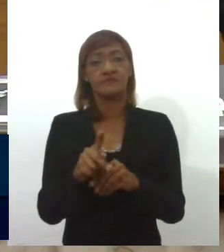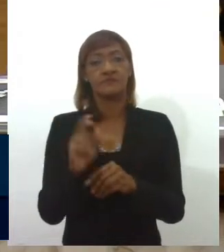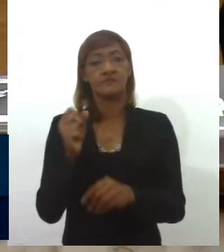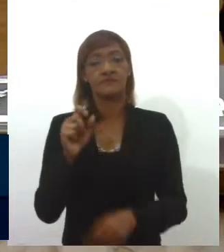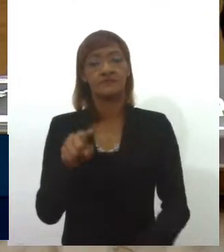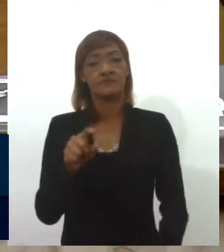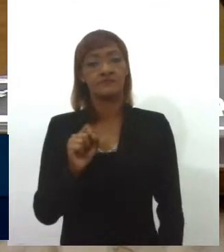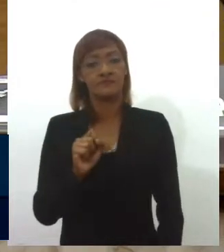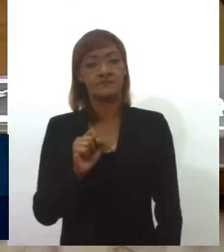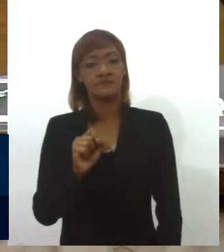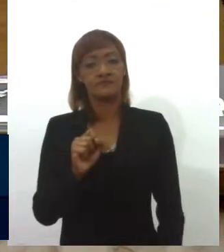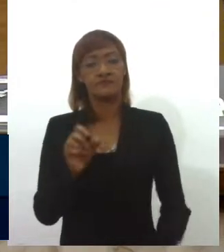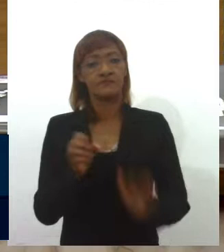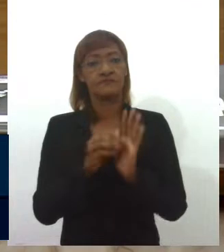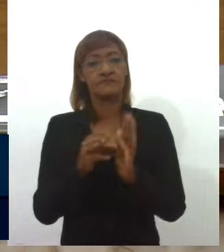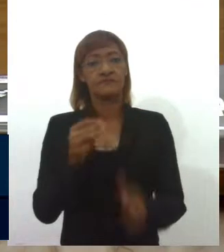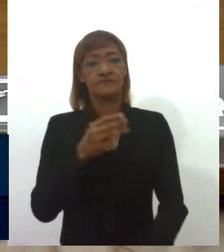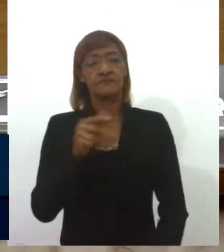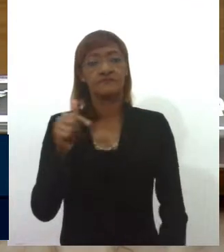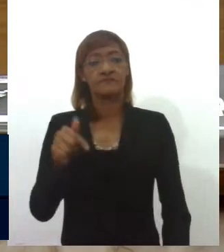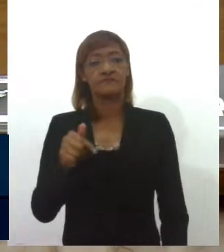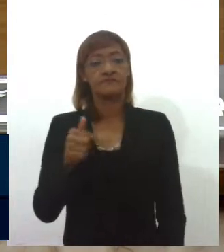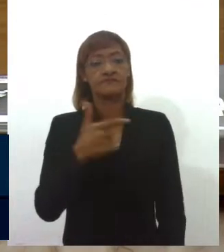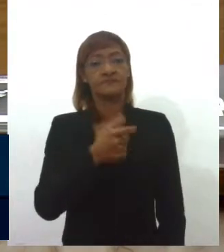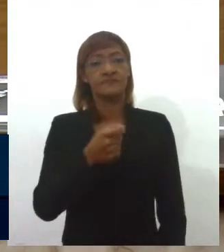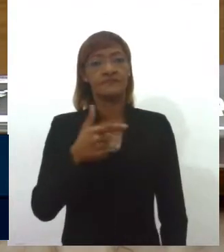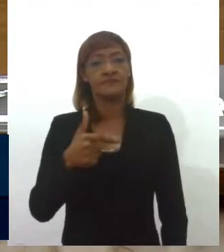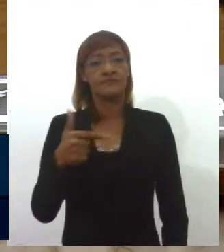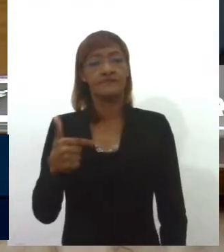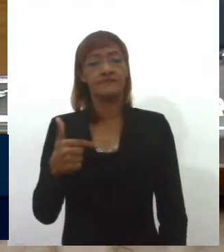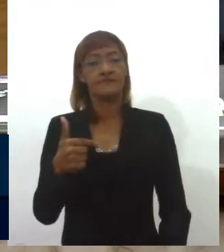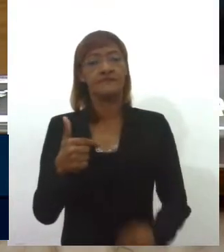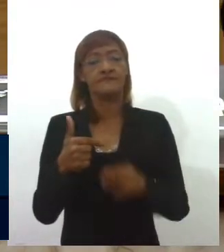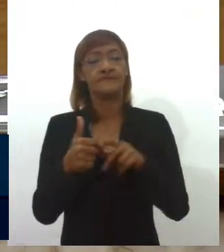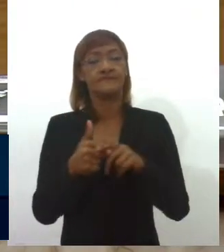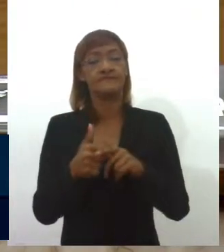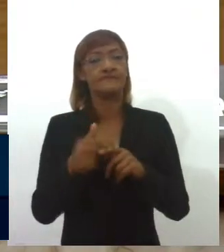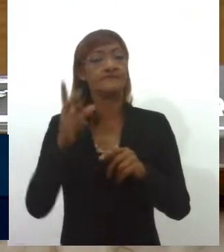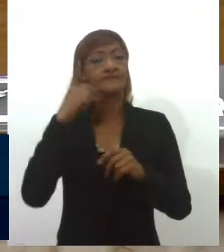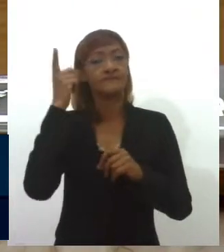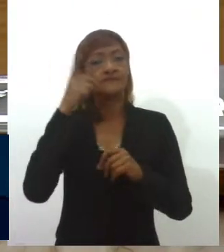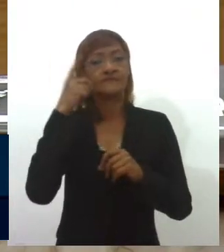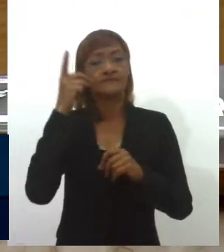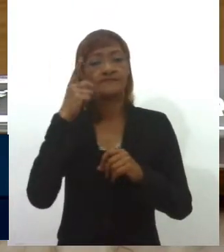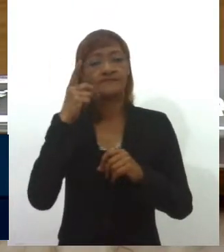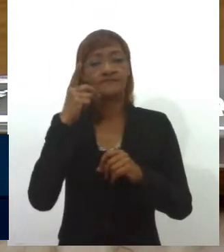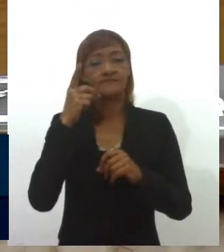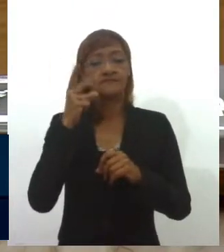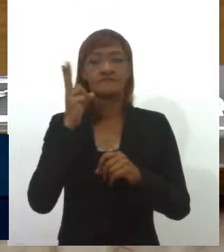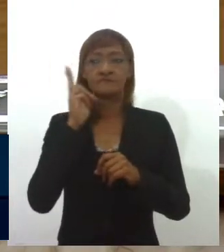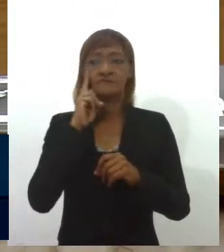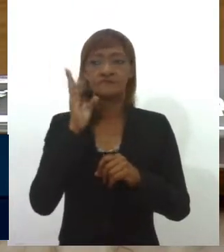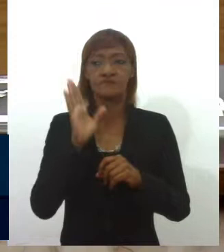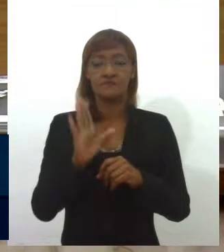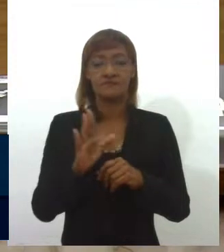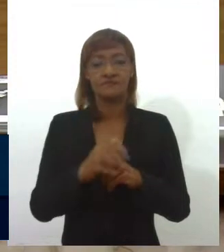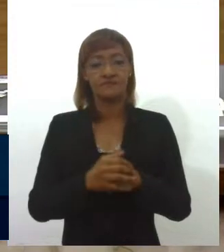Indicação número 37-2022, de autoria do deputado Zezinho Guimarães.